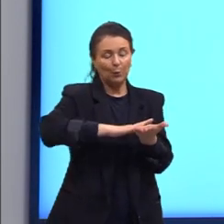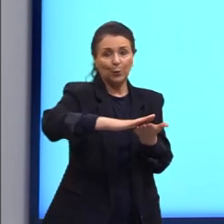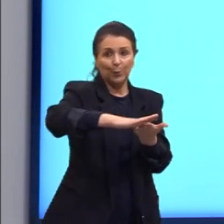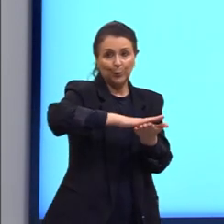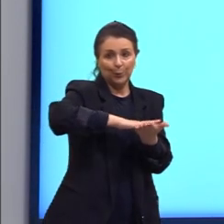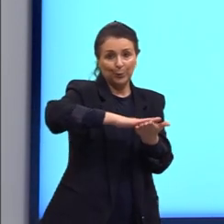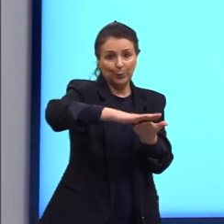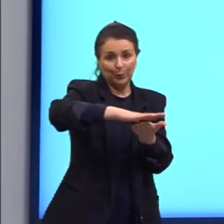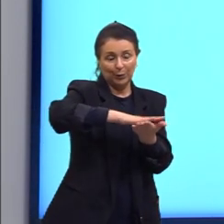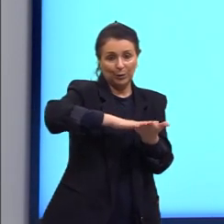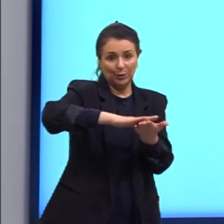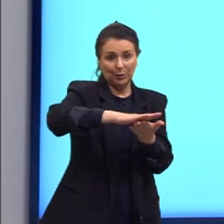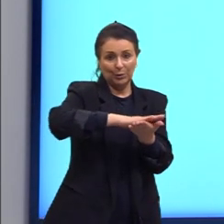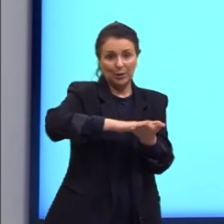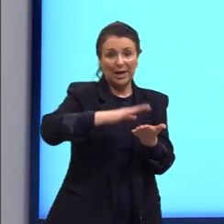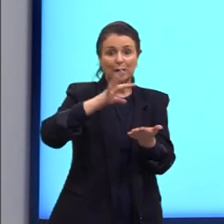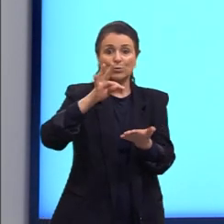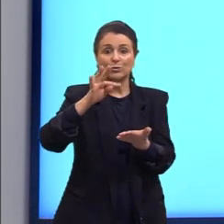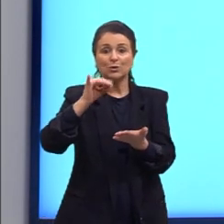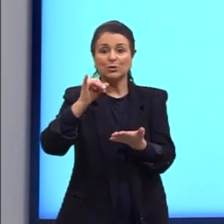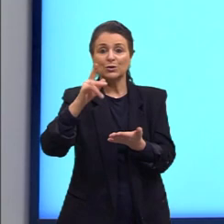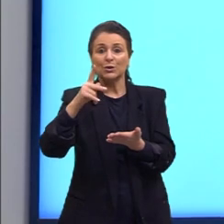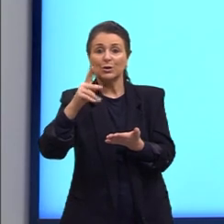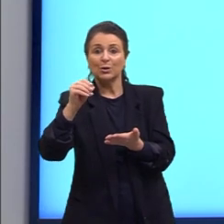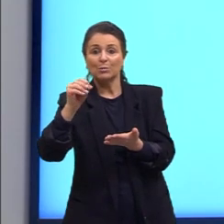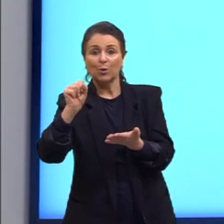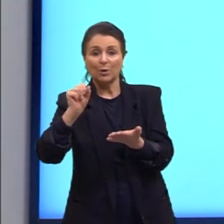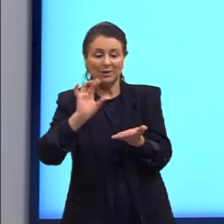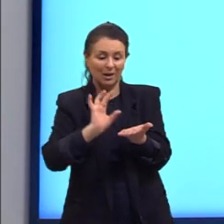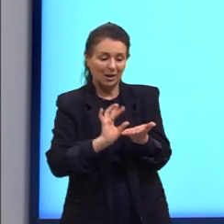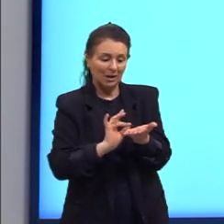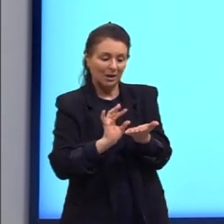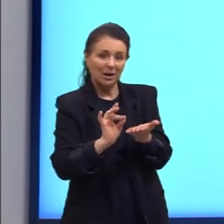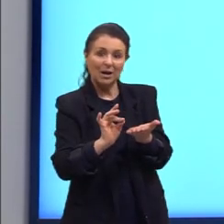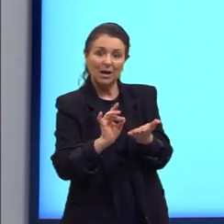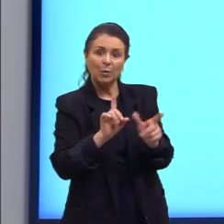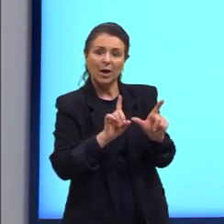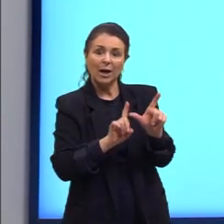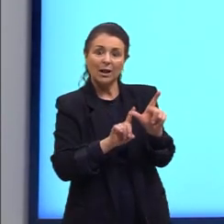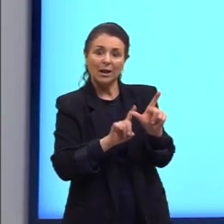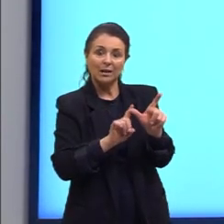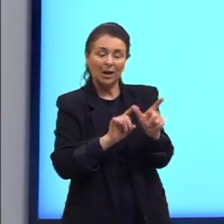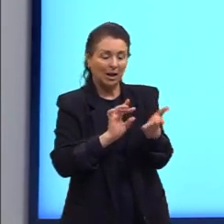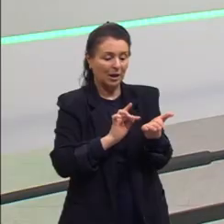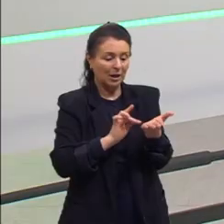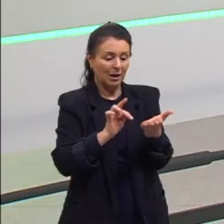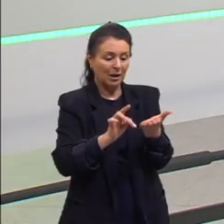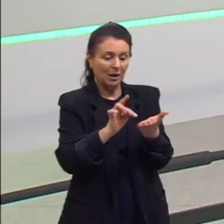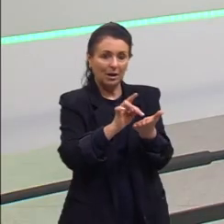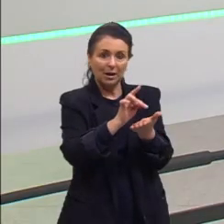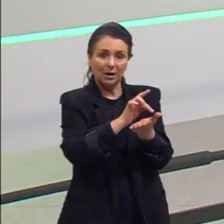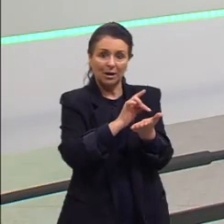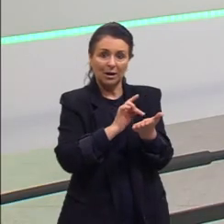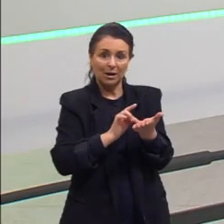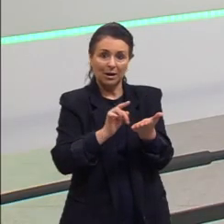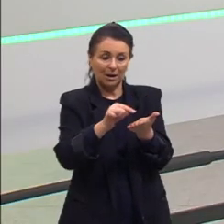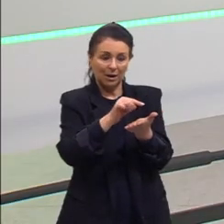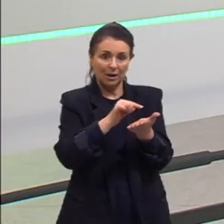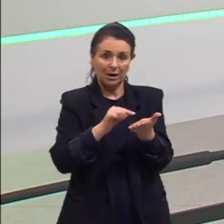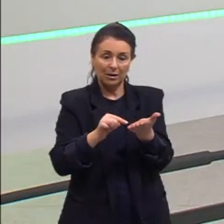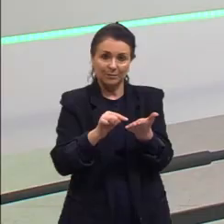chamam de tipos, que nada mais era do que as letras. Então, eles colocavam as letrinhas ali,